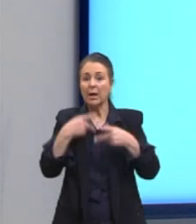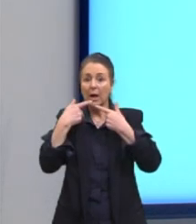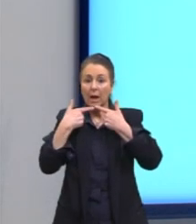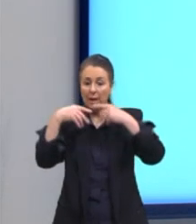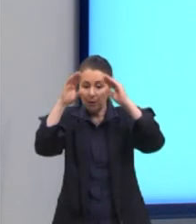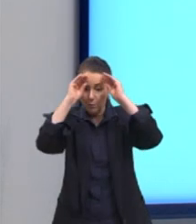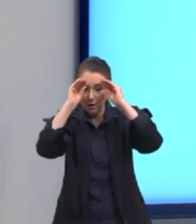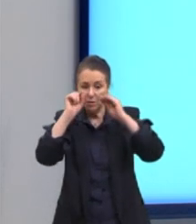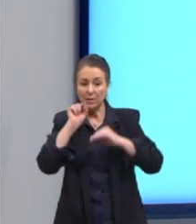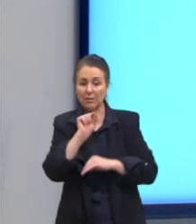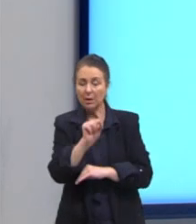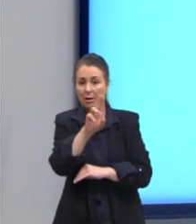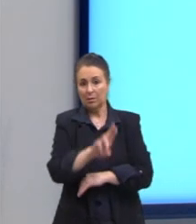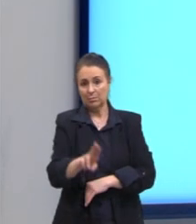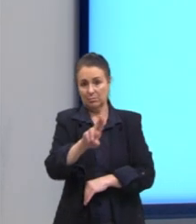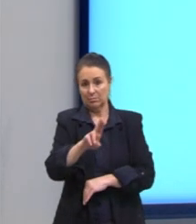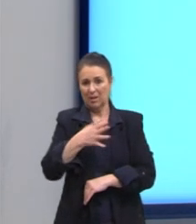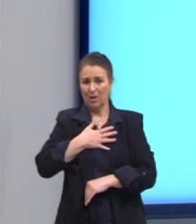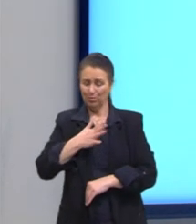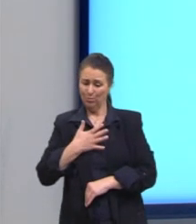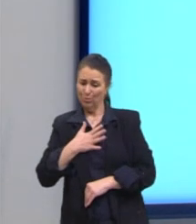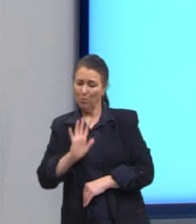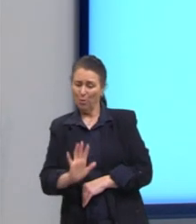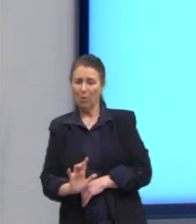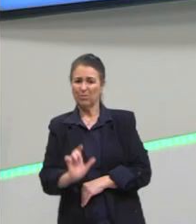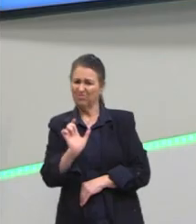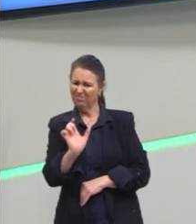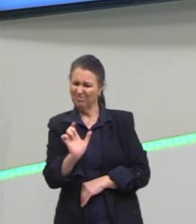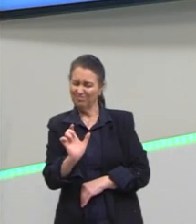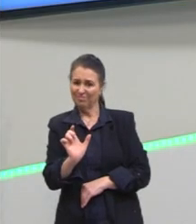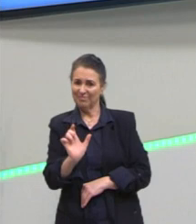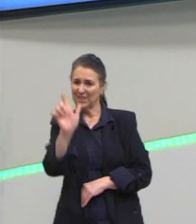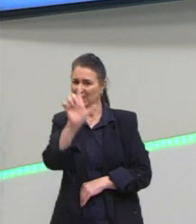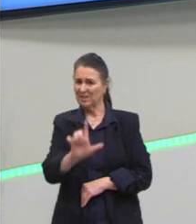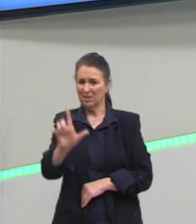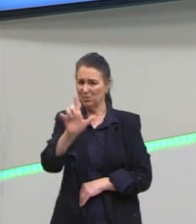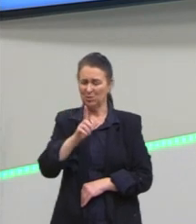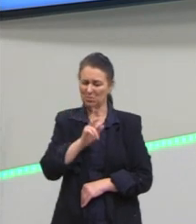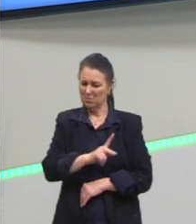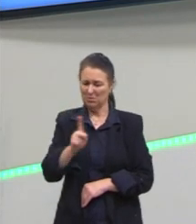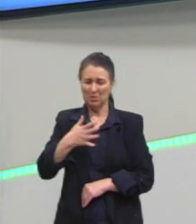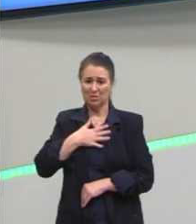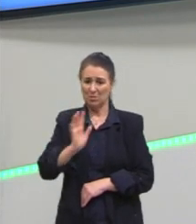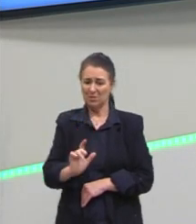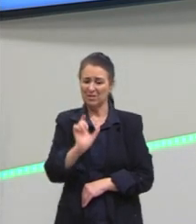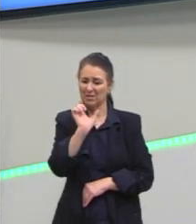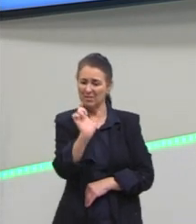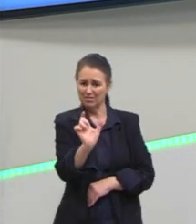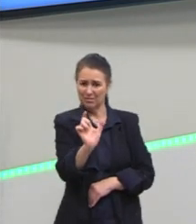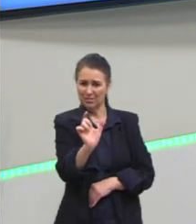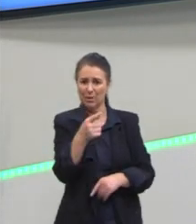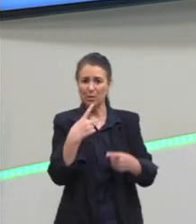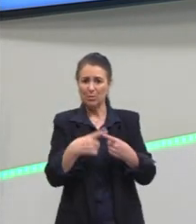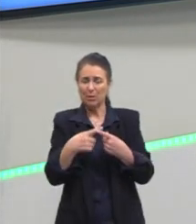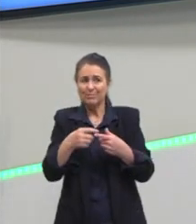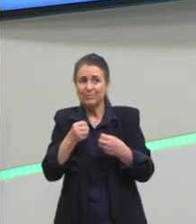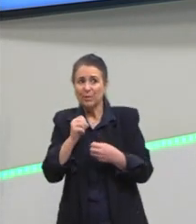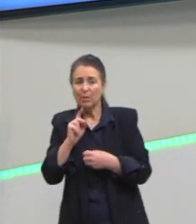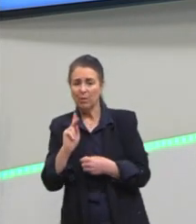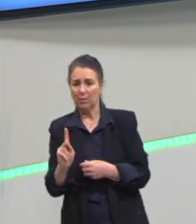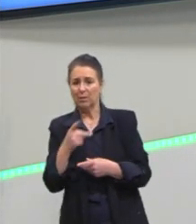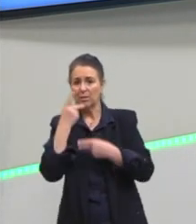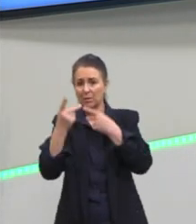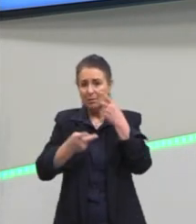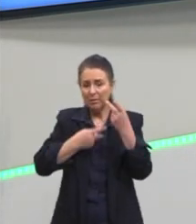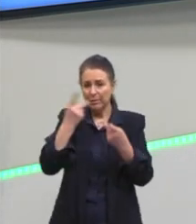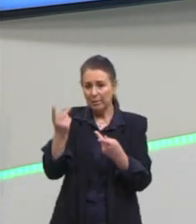Não gosto do termo, isso eu, como professora de literatura, não gosto muito desse termo. Por quê? Tudo bem que está se falando